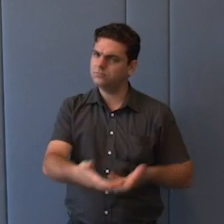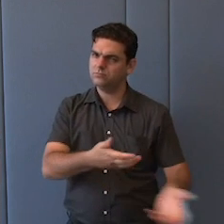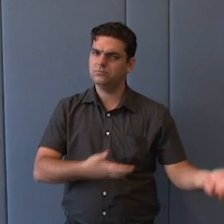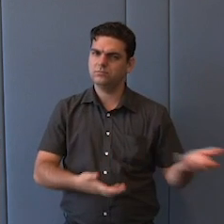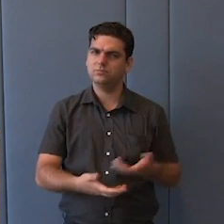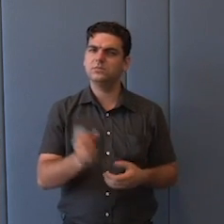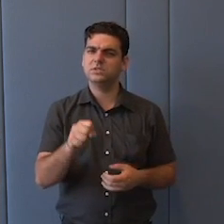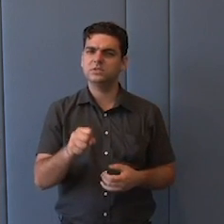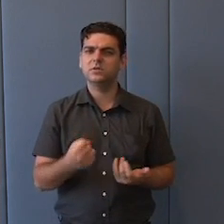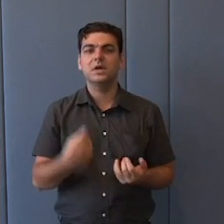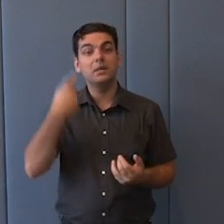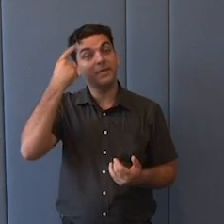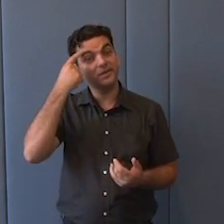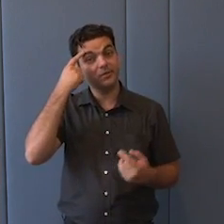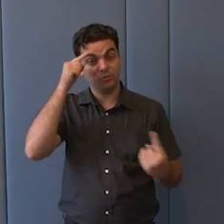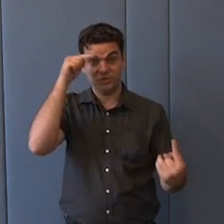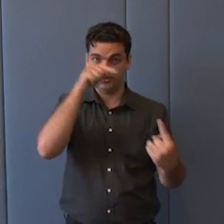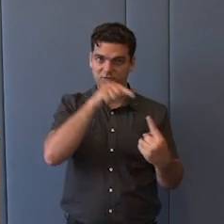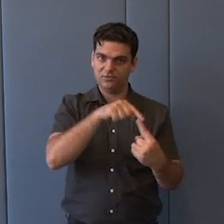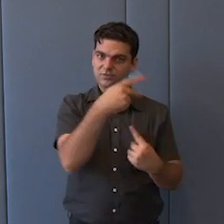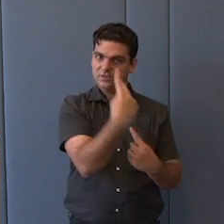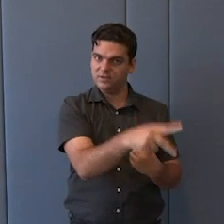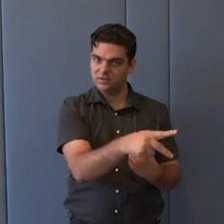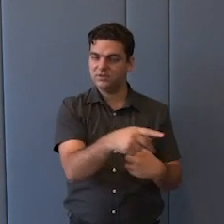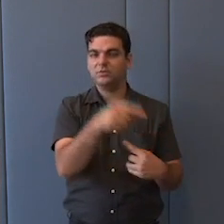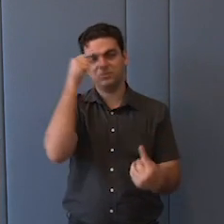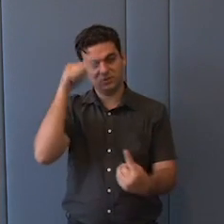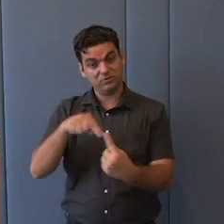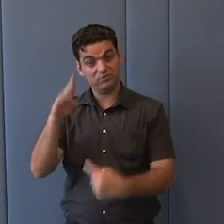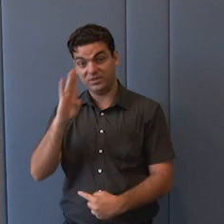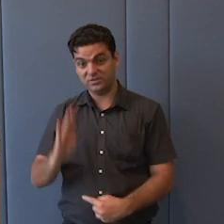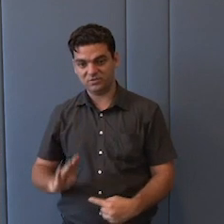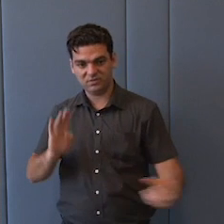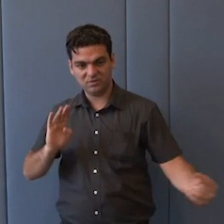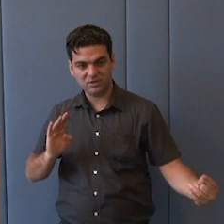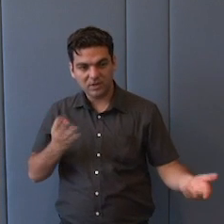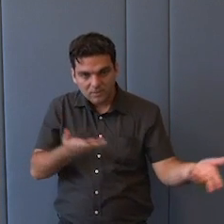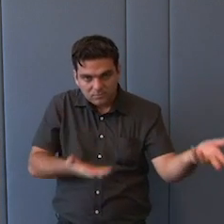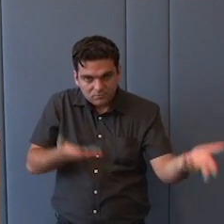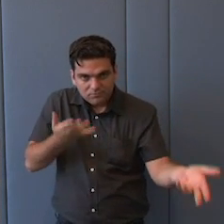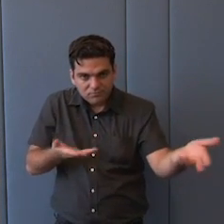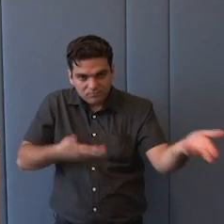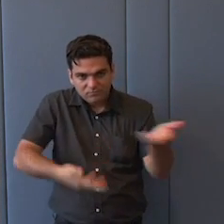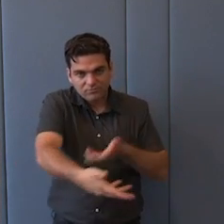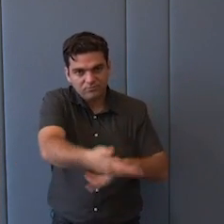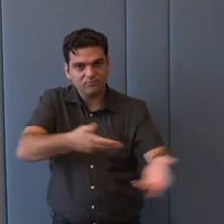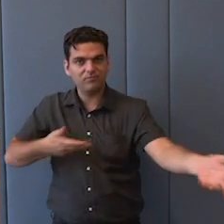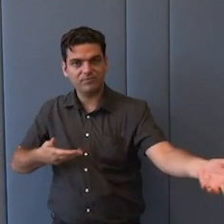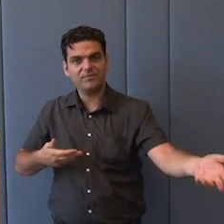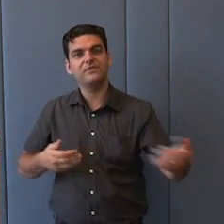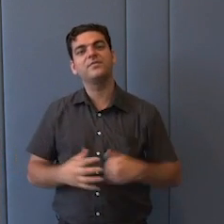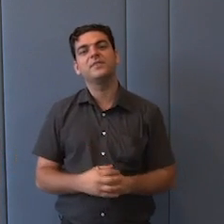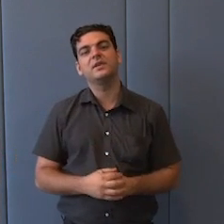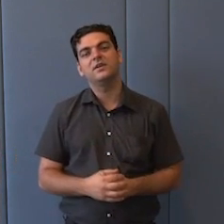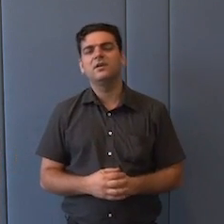mas aí vem, de novo, essa tensão entre o princípio e a realidade. Vai ter casos em que você... É mais difícil, vai ter casos